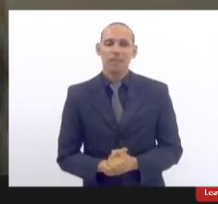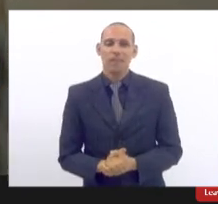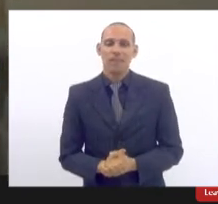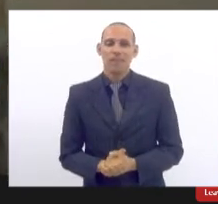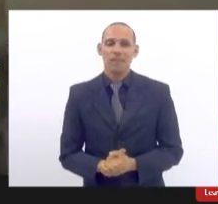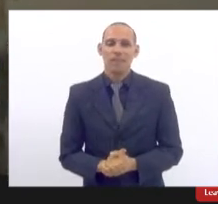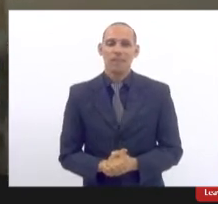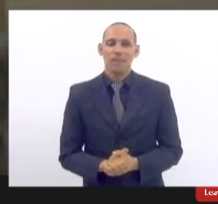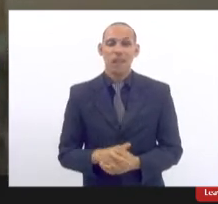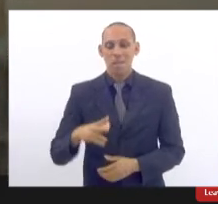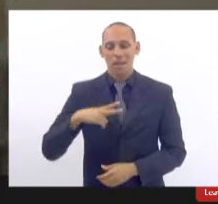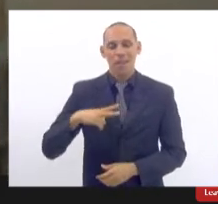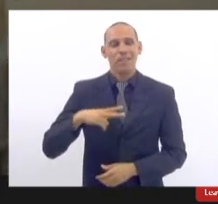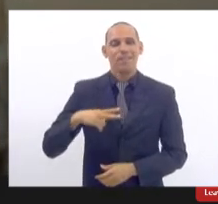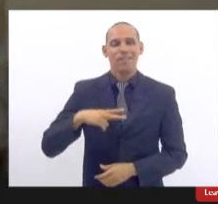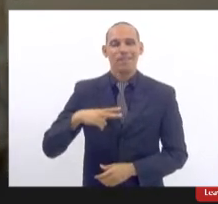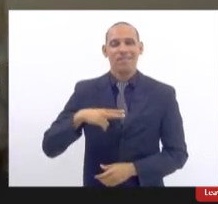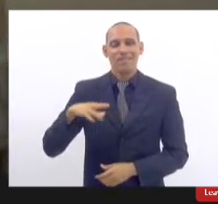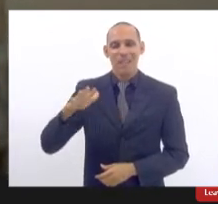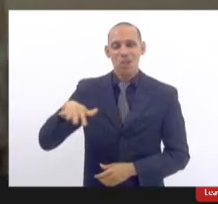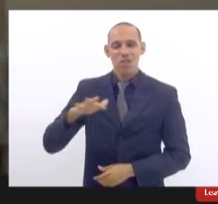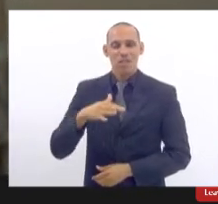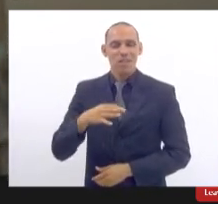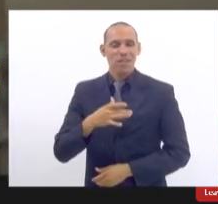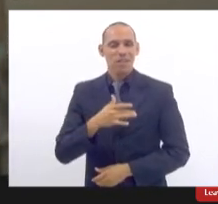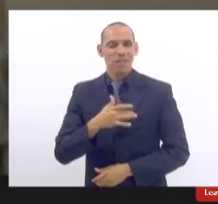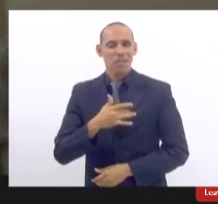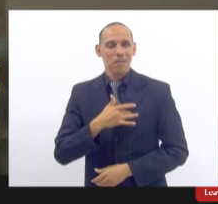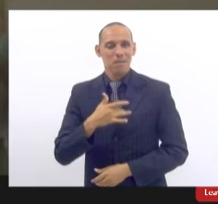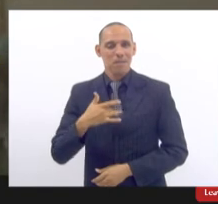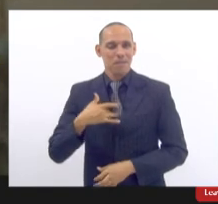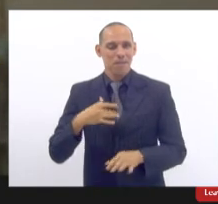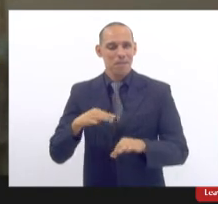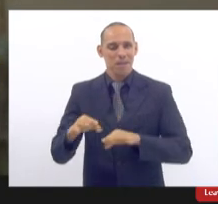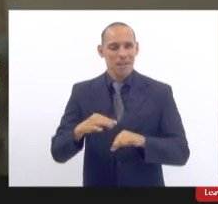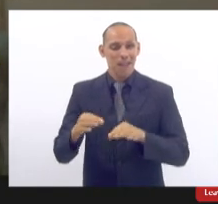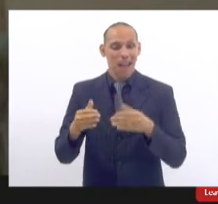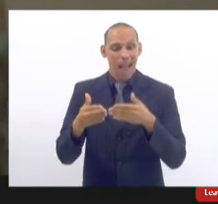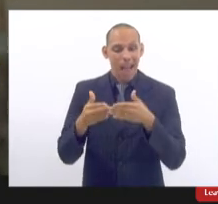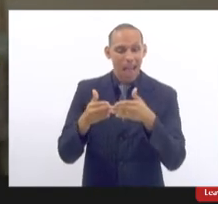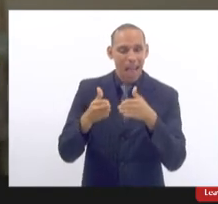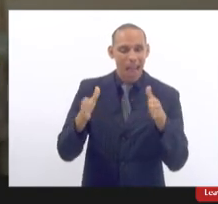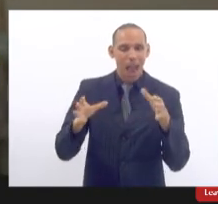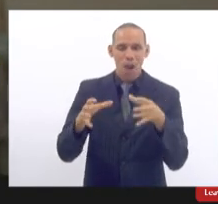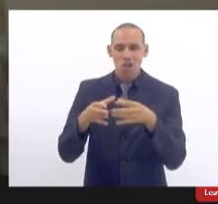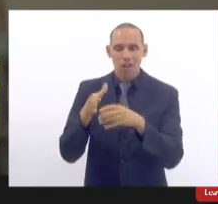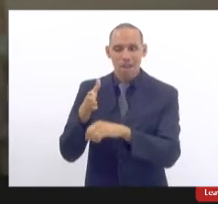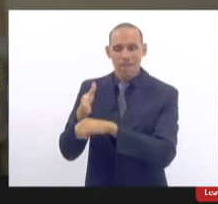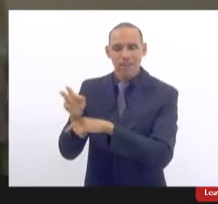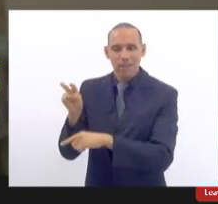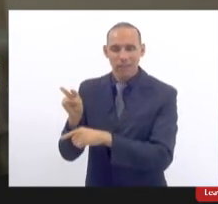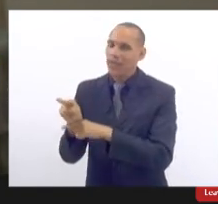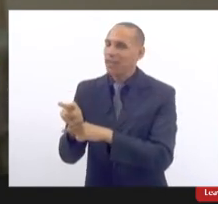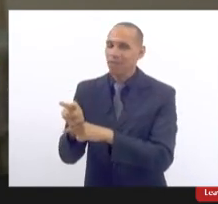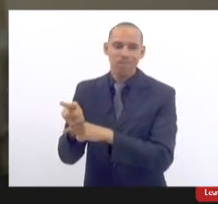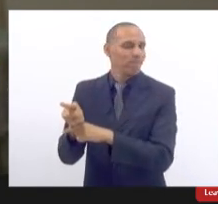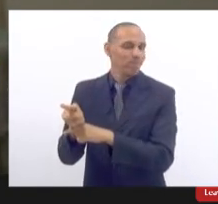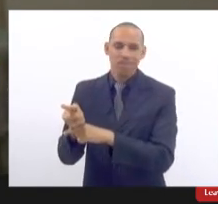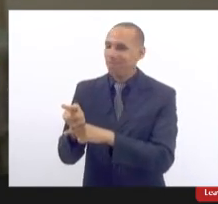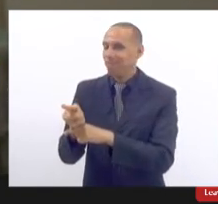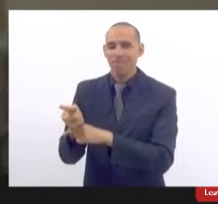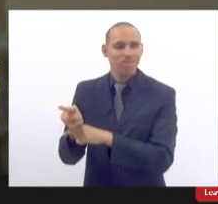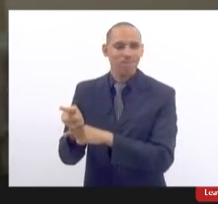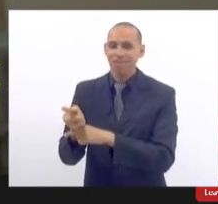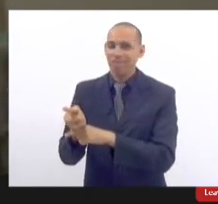particular eles não tem a mesma abertura para os conselhos fiscalizarem como